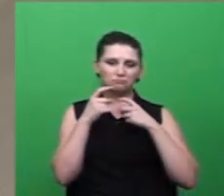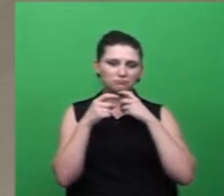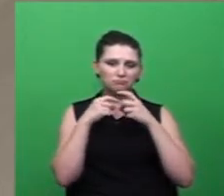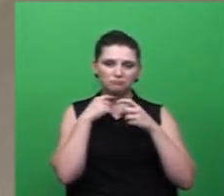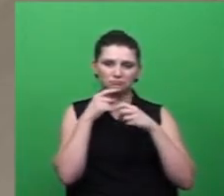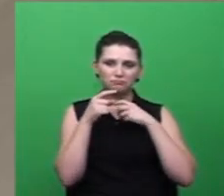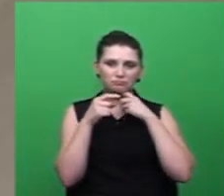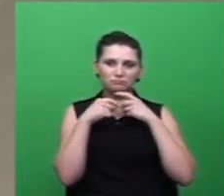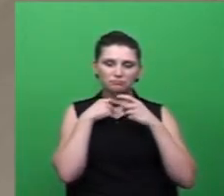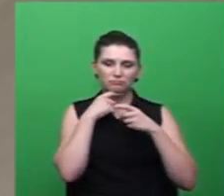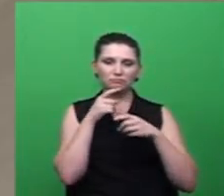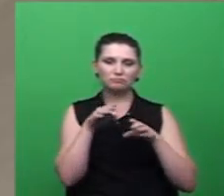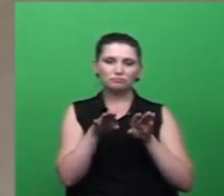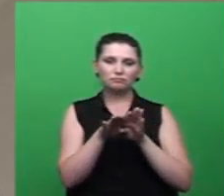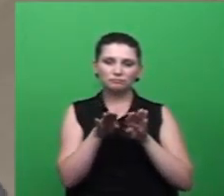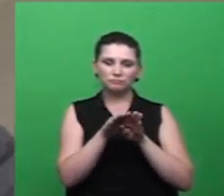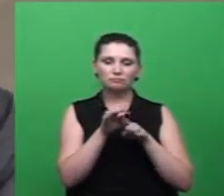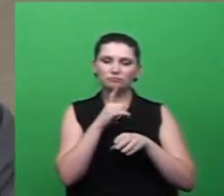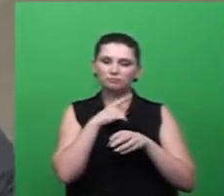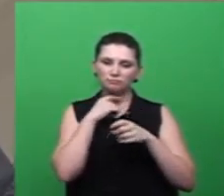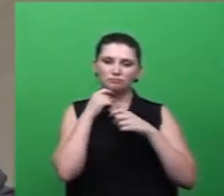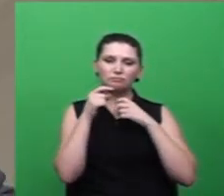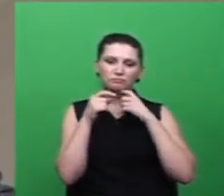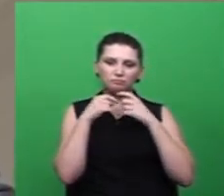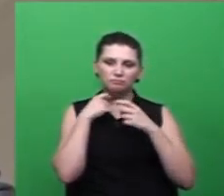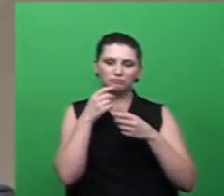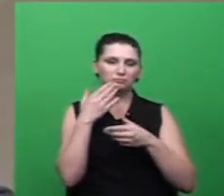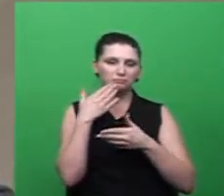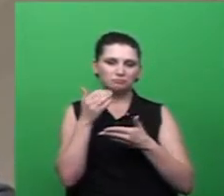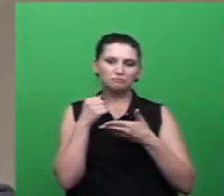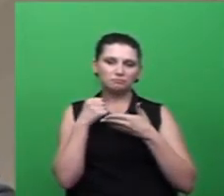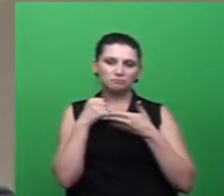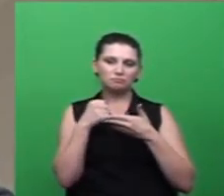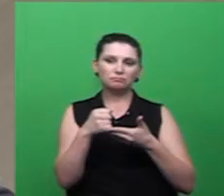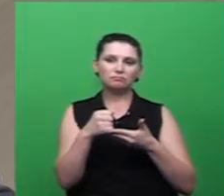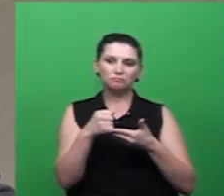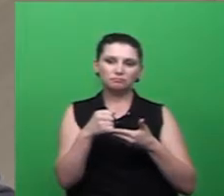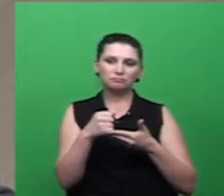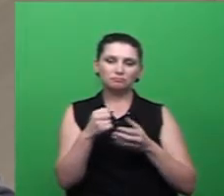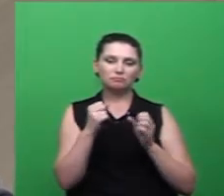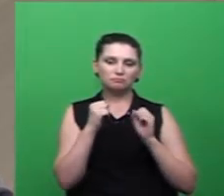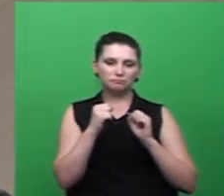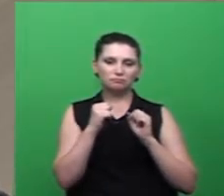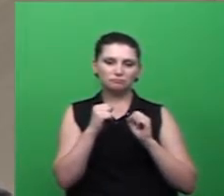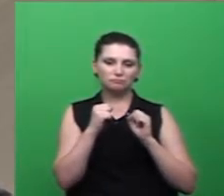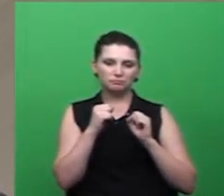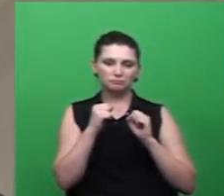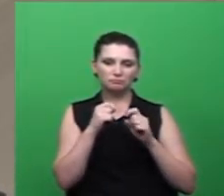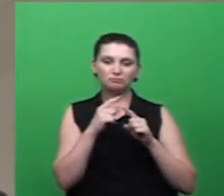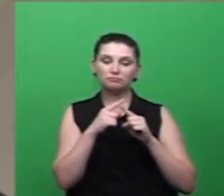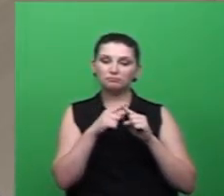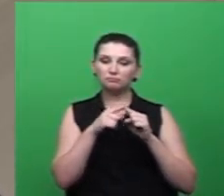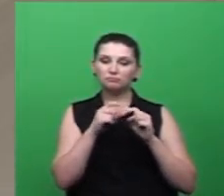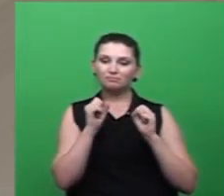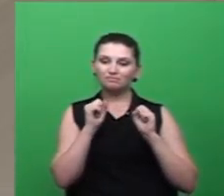e acionar a vigilância e pedir até no sentido de um auxílio no diagnóstico dessas doenças que também são novas para nós